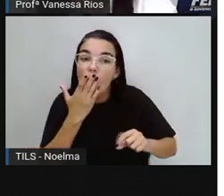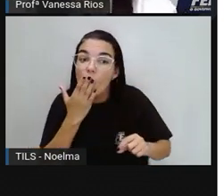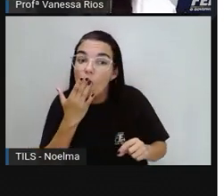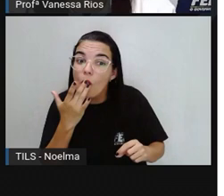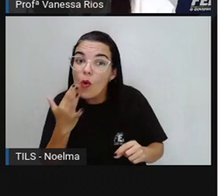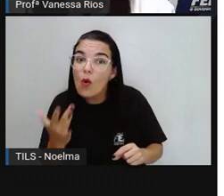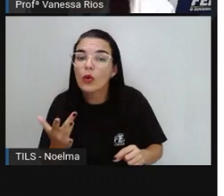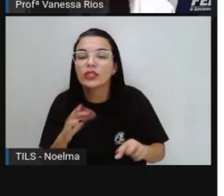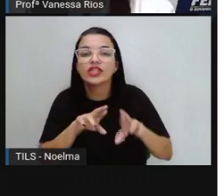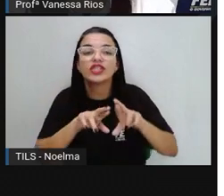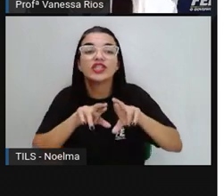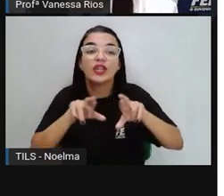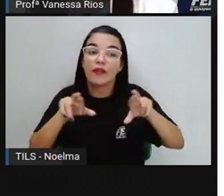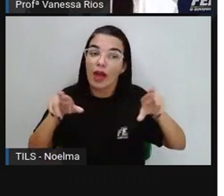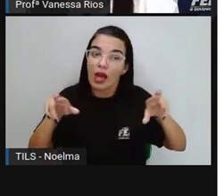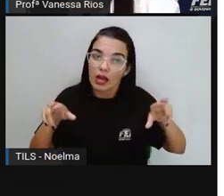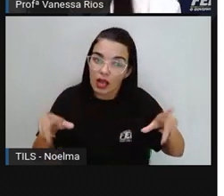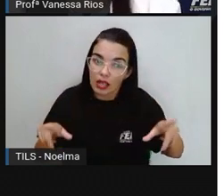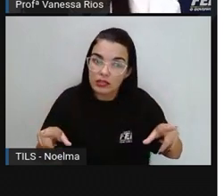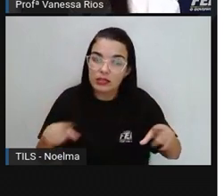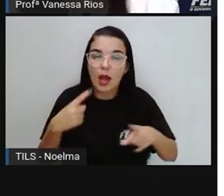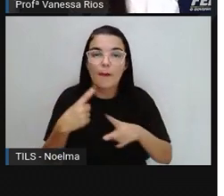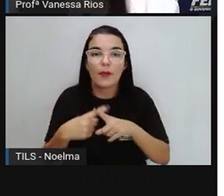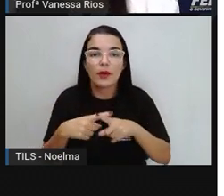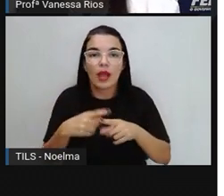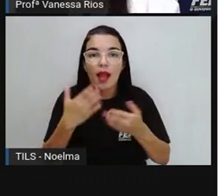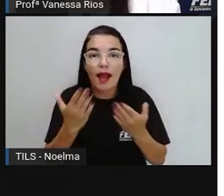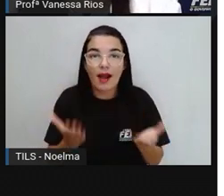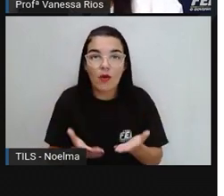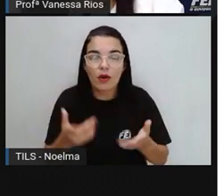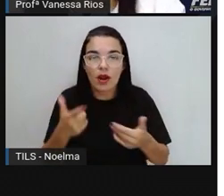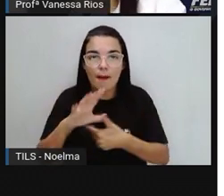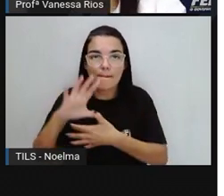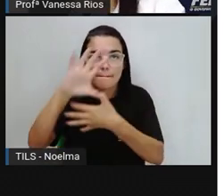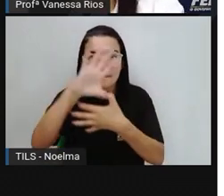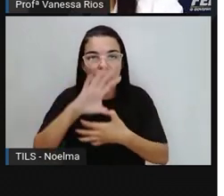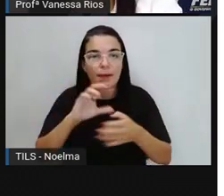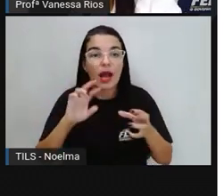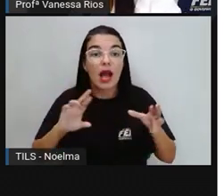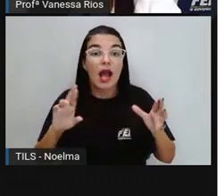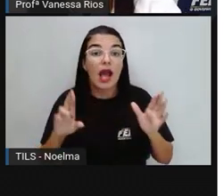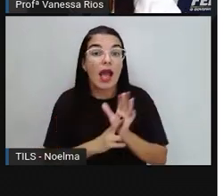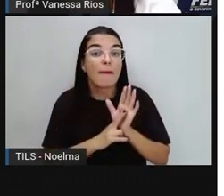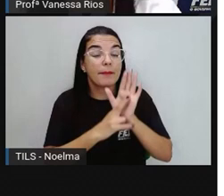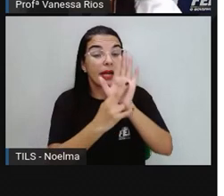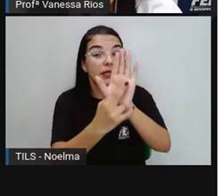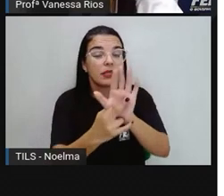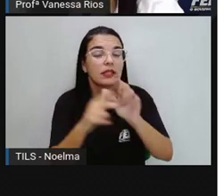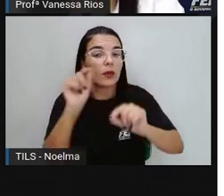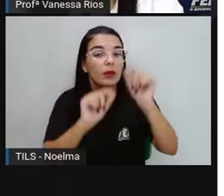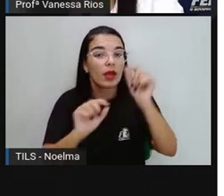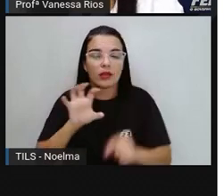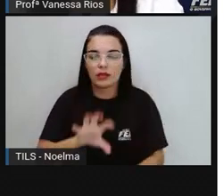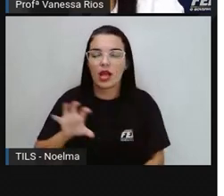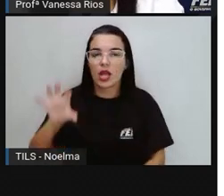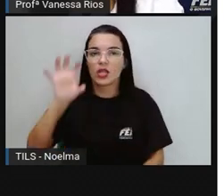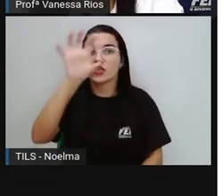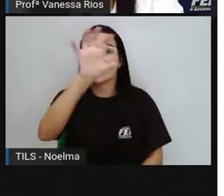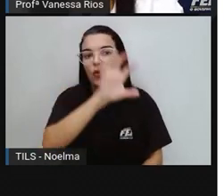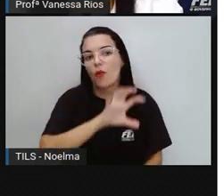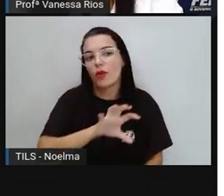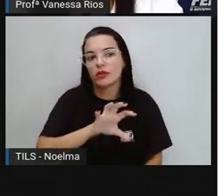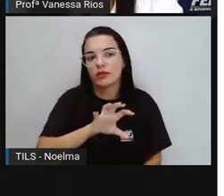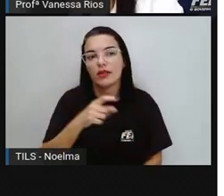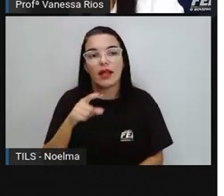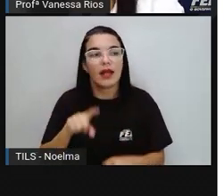diferentes, que neste mapa aqui está representando as regiões. Então, a gente